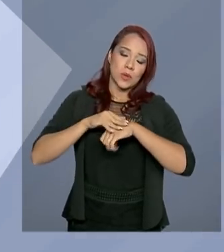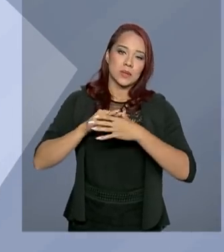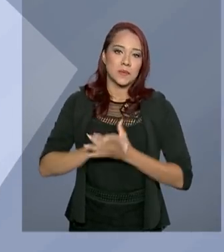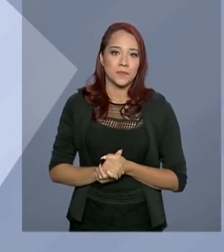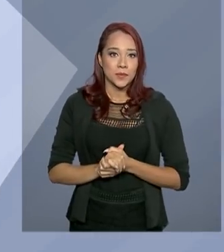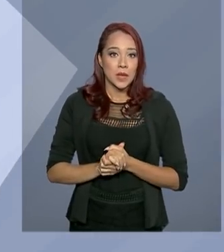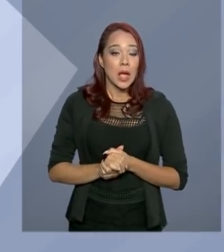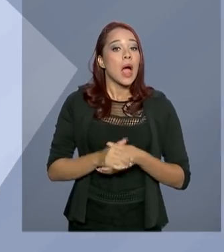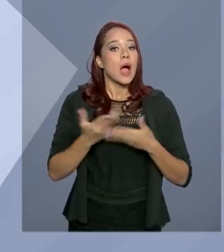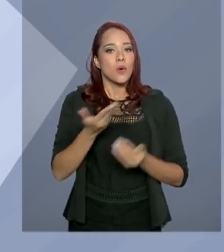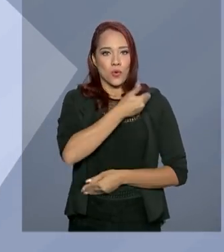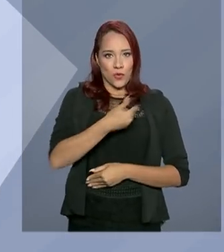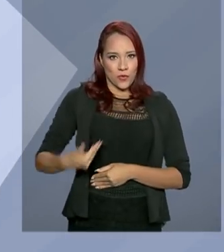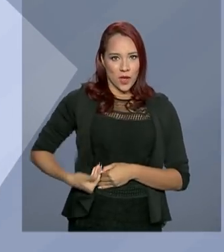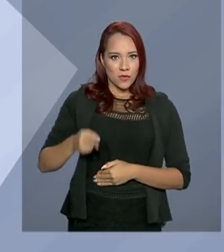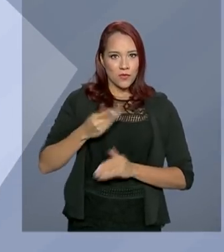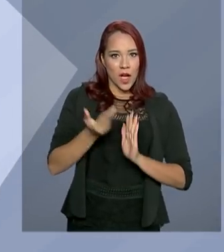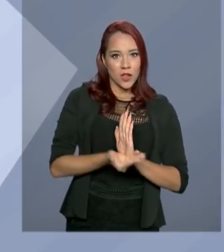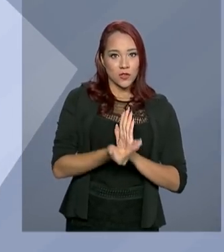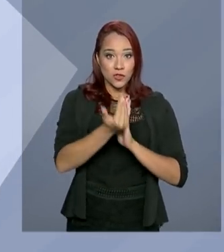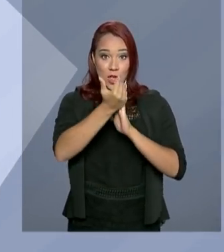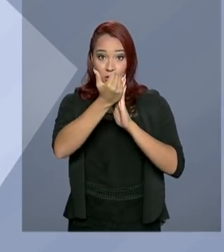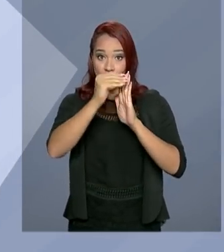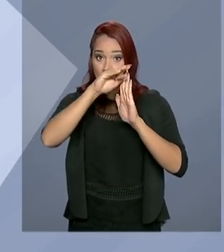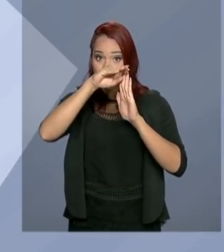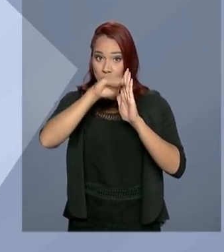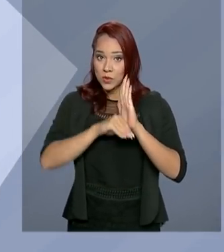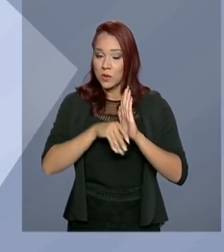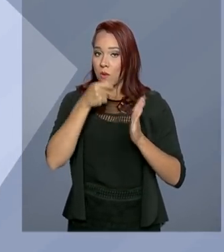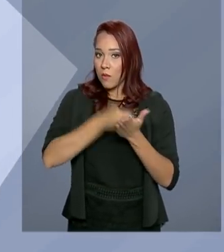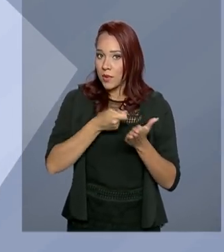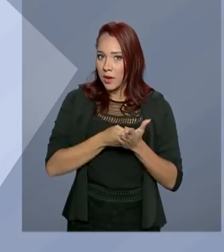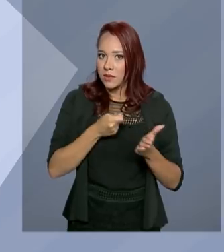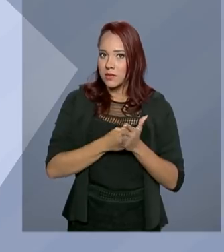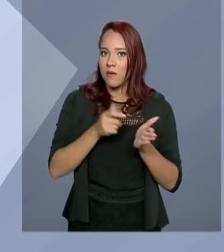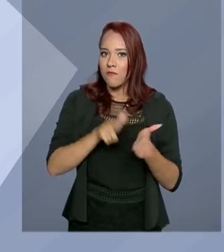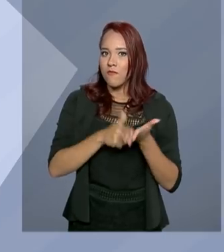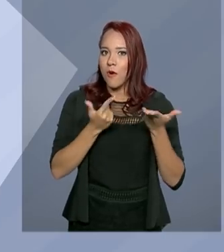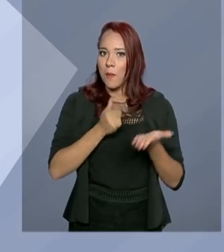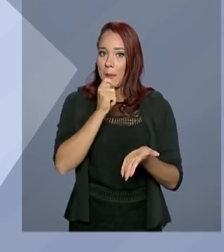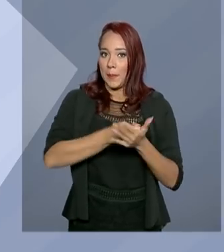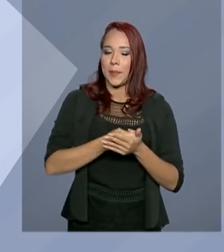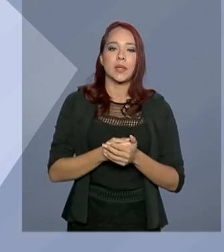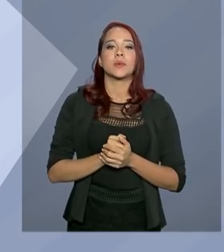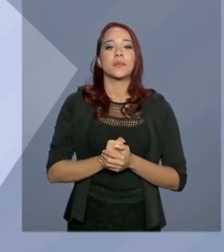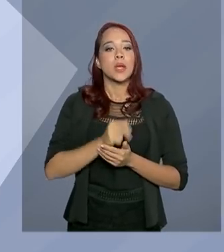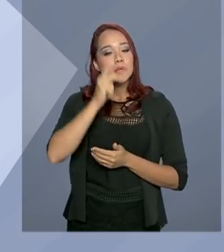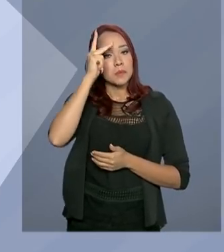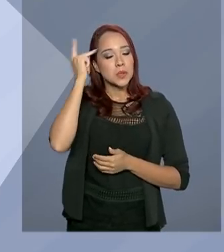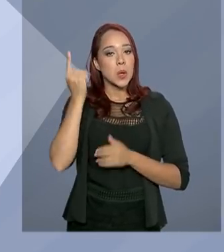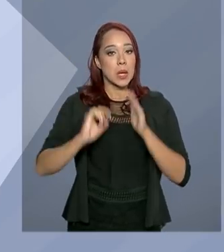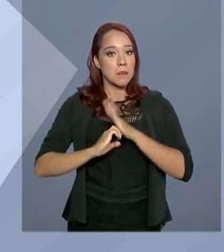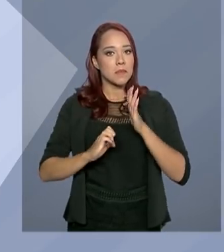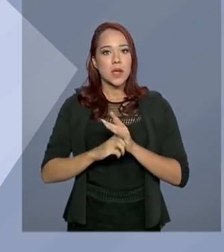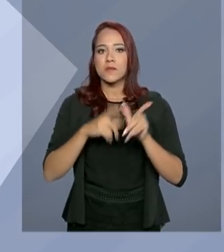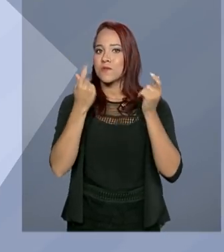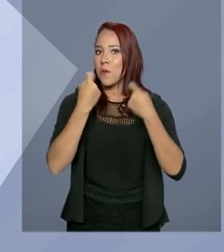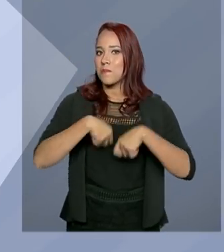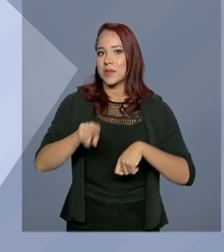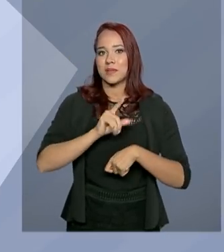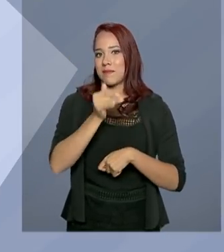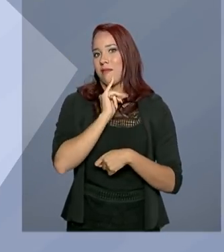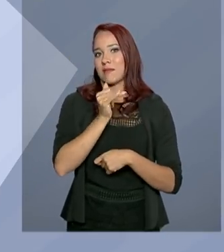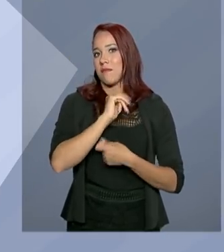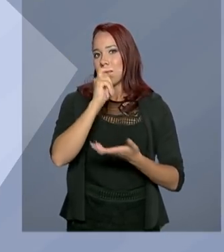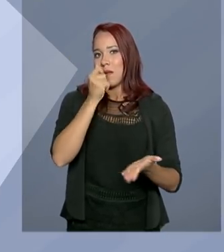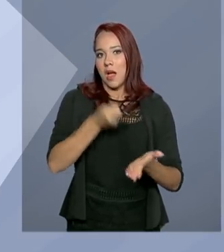isso, o governo vai retirar ou reduzir algumas obrigações da folha de pagamento. Os empregadores não precisarão, por exemplo,